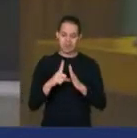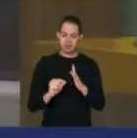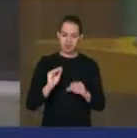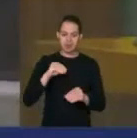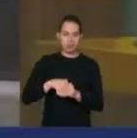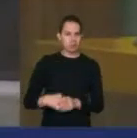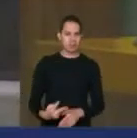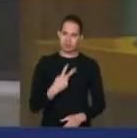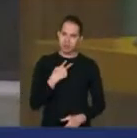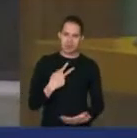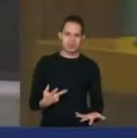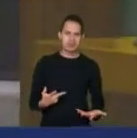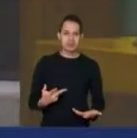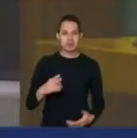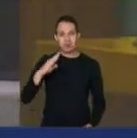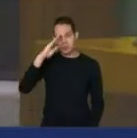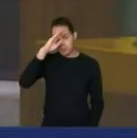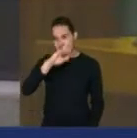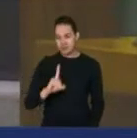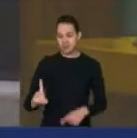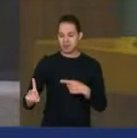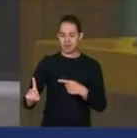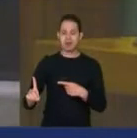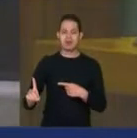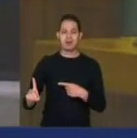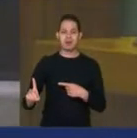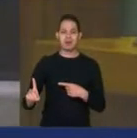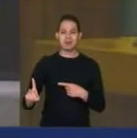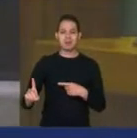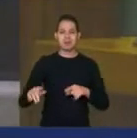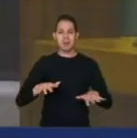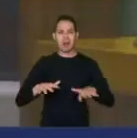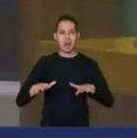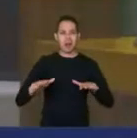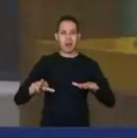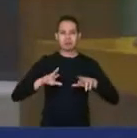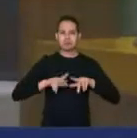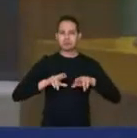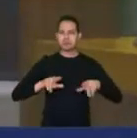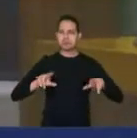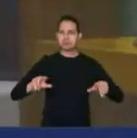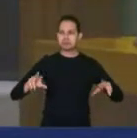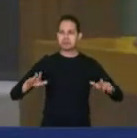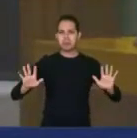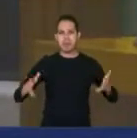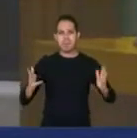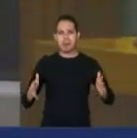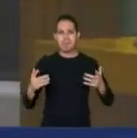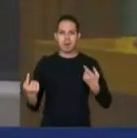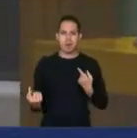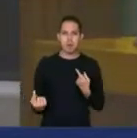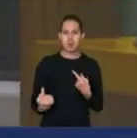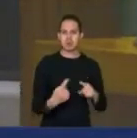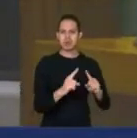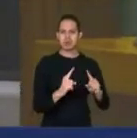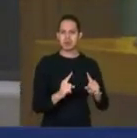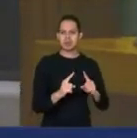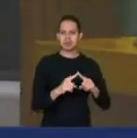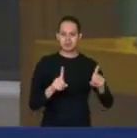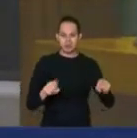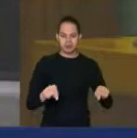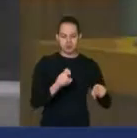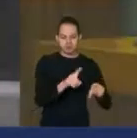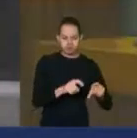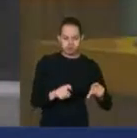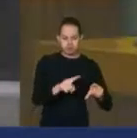que depois de todas as agitações que vem fazendo contra a urna eletrônica,